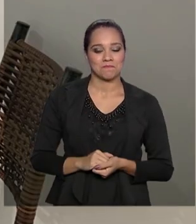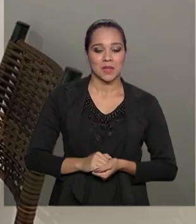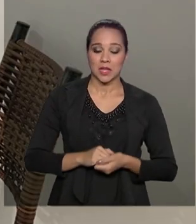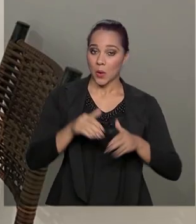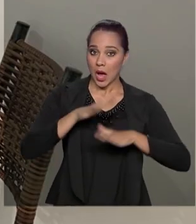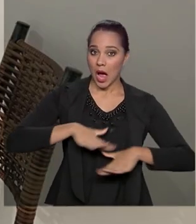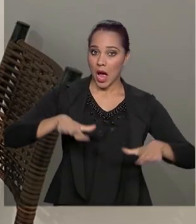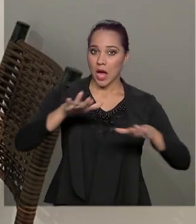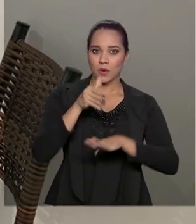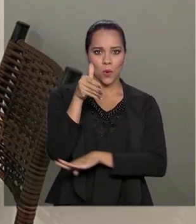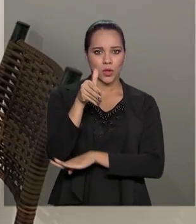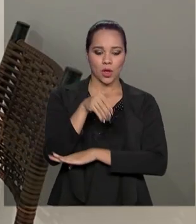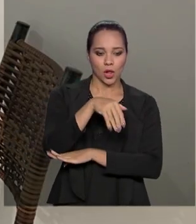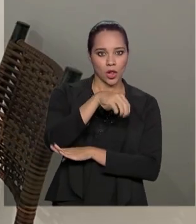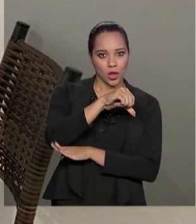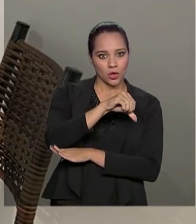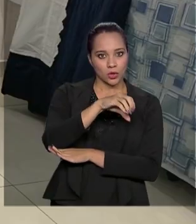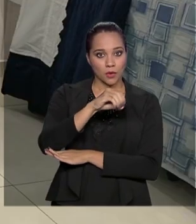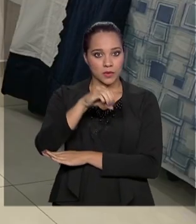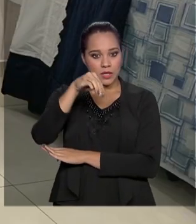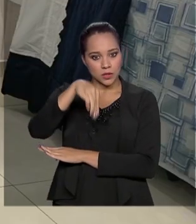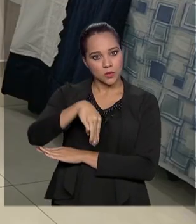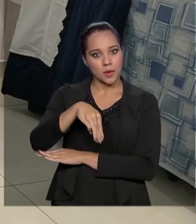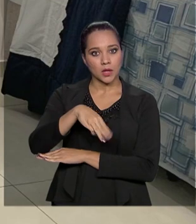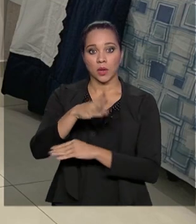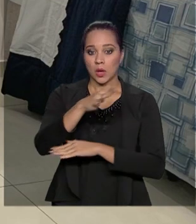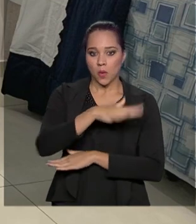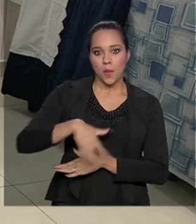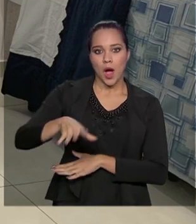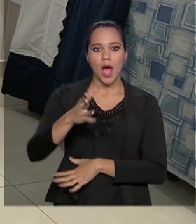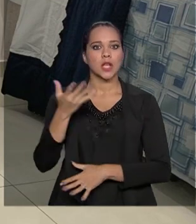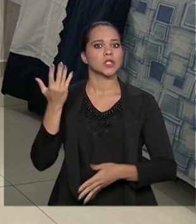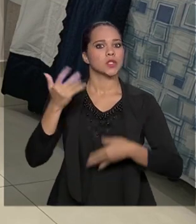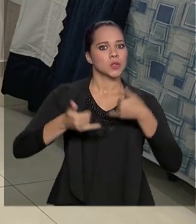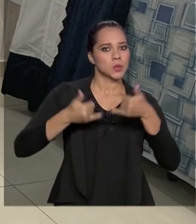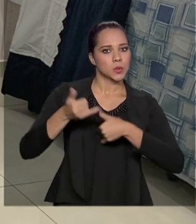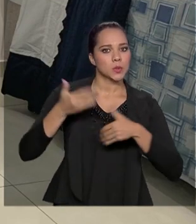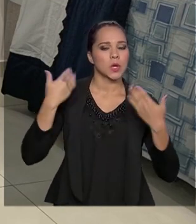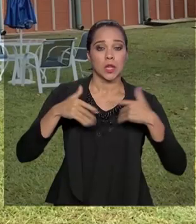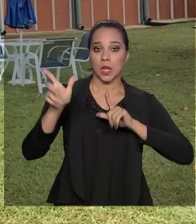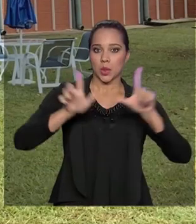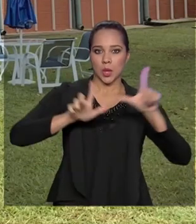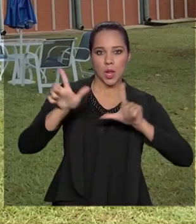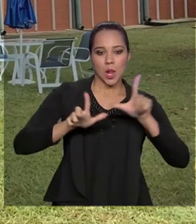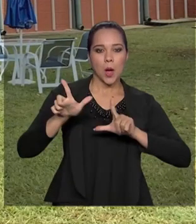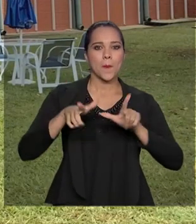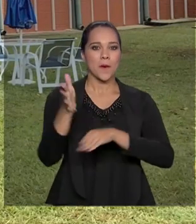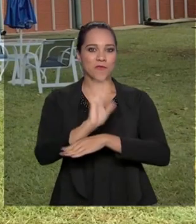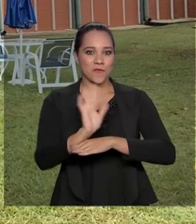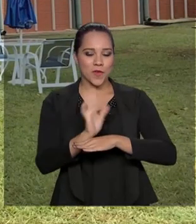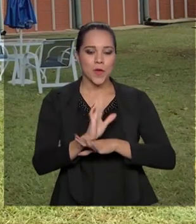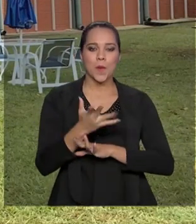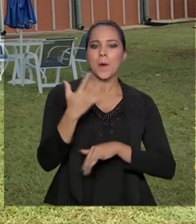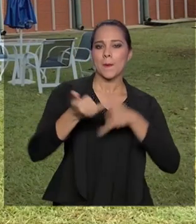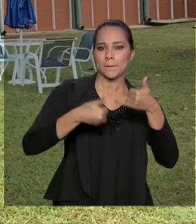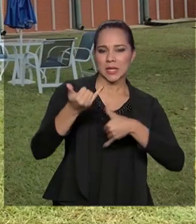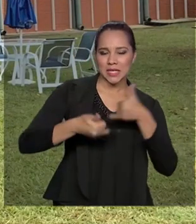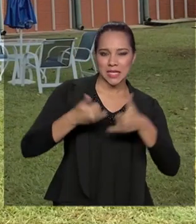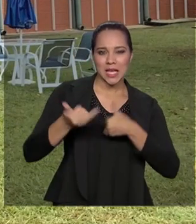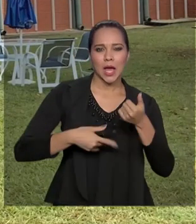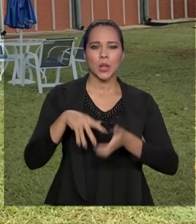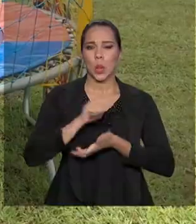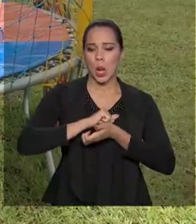hotel é de 900 metros quadrados, com área de entretenimento com telão para exibição de filmes, brinquedoteca,